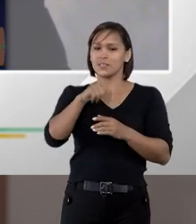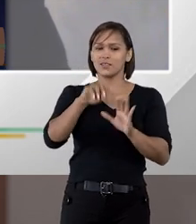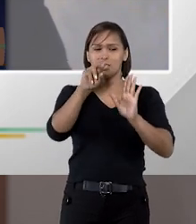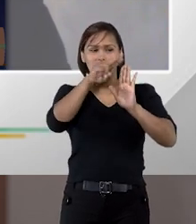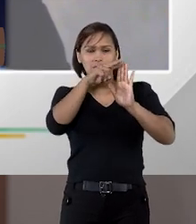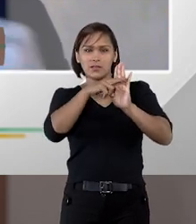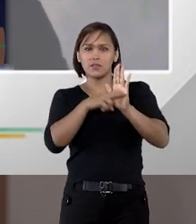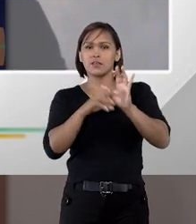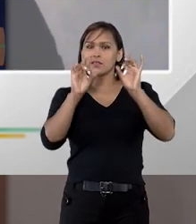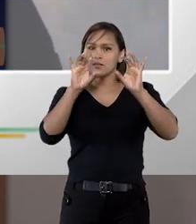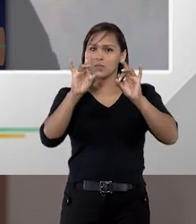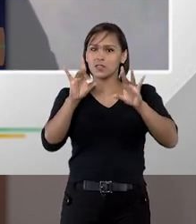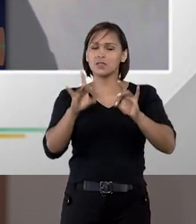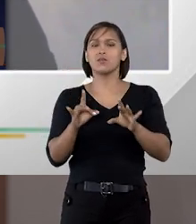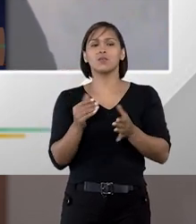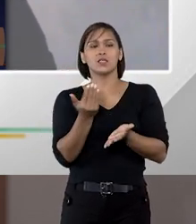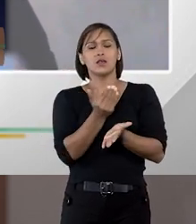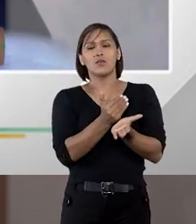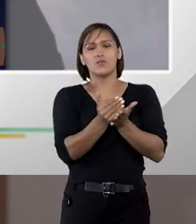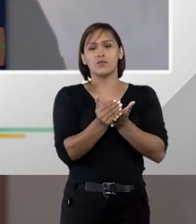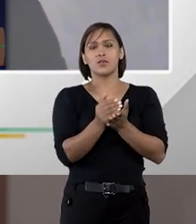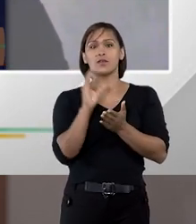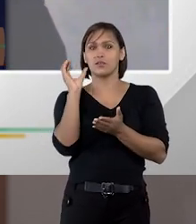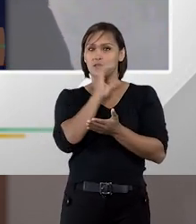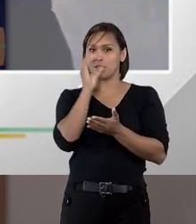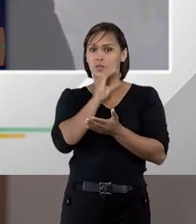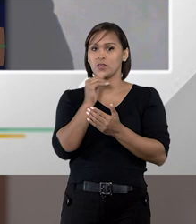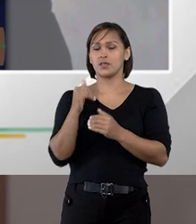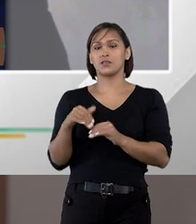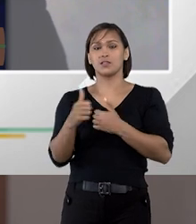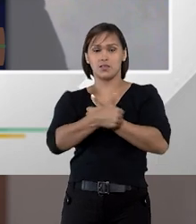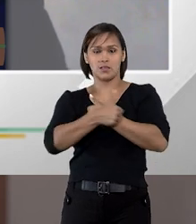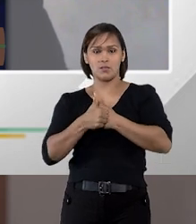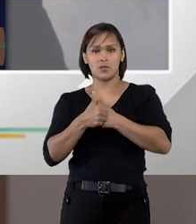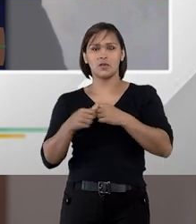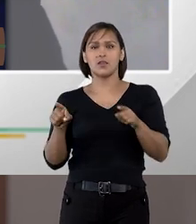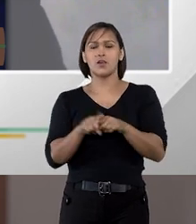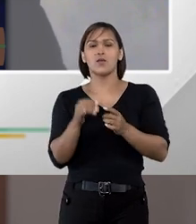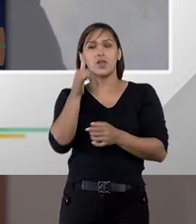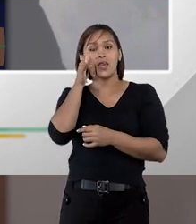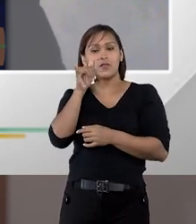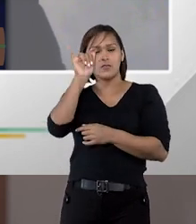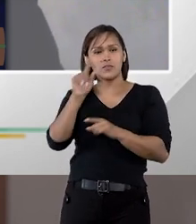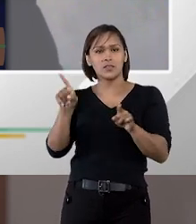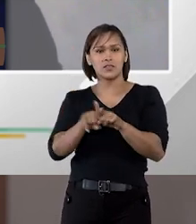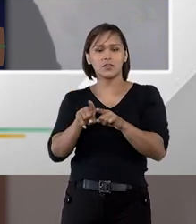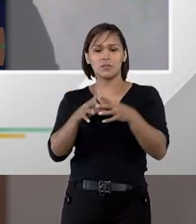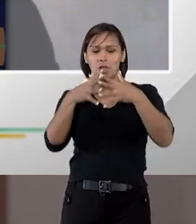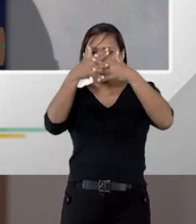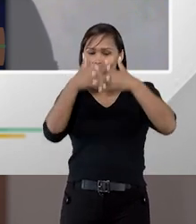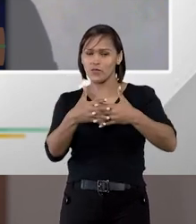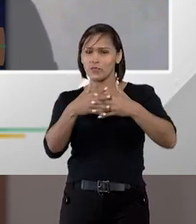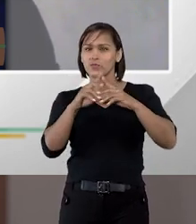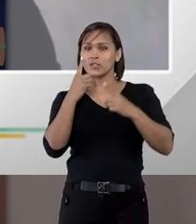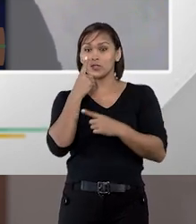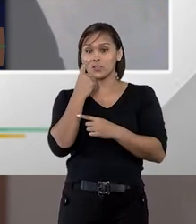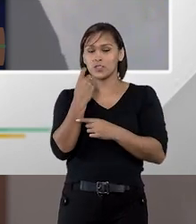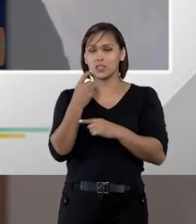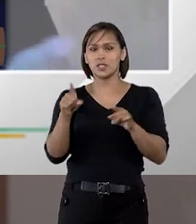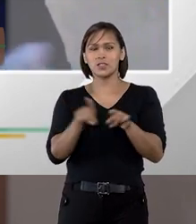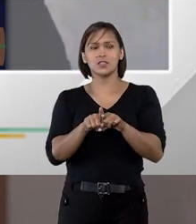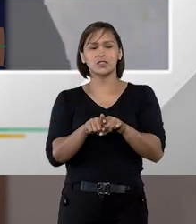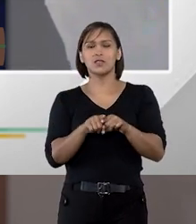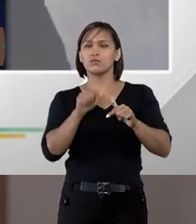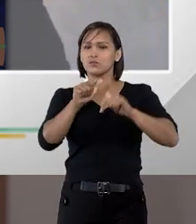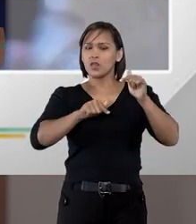pautada, especialmente pelos princípios da eficiência e da moralidade. Evita-se também um conflito de interesses